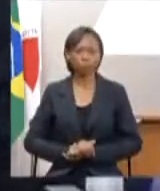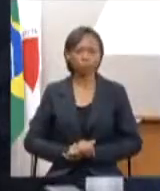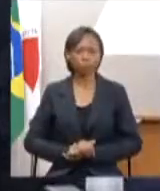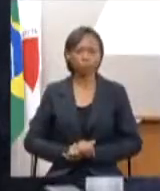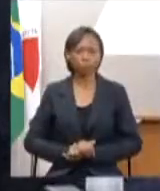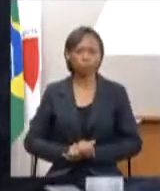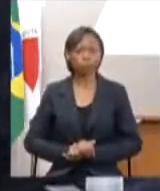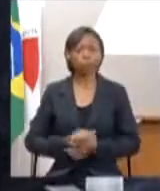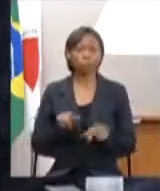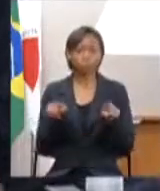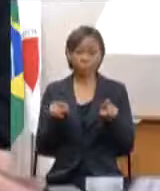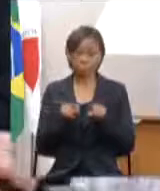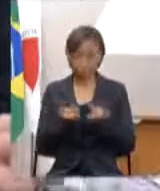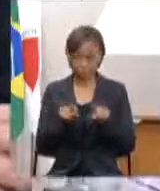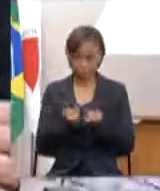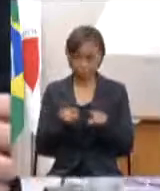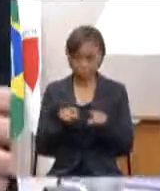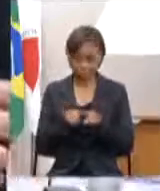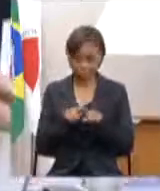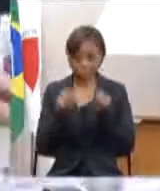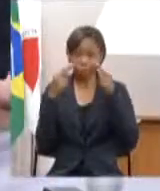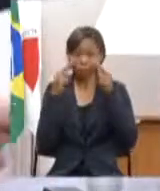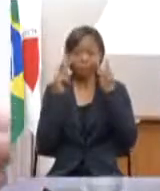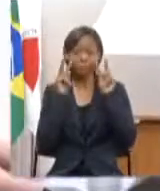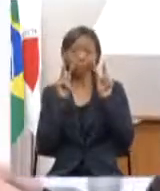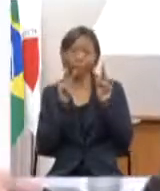A gente também consegue ter essa visão